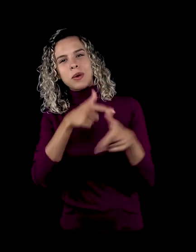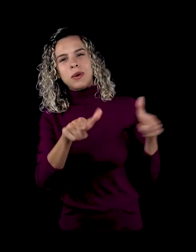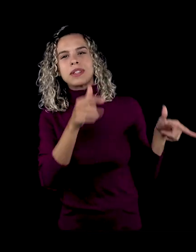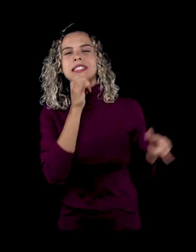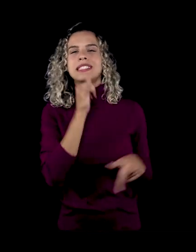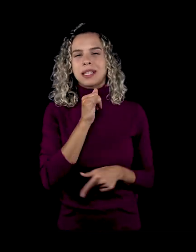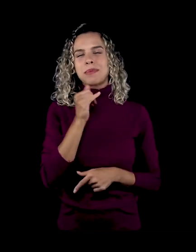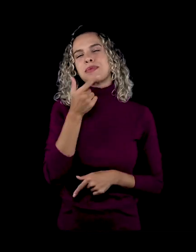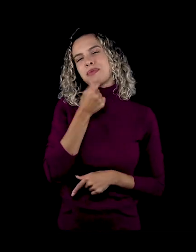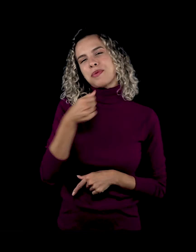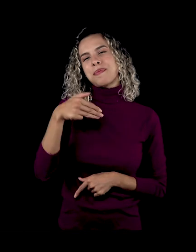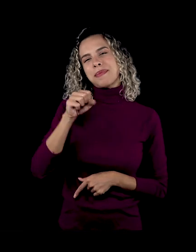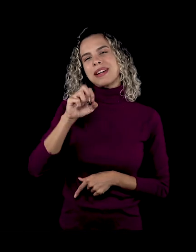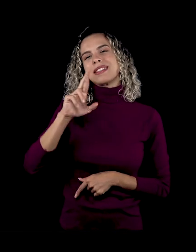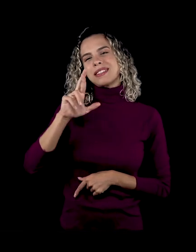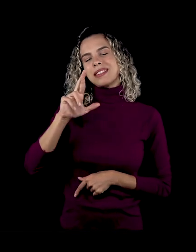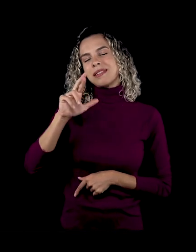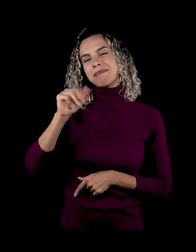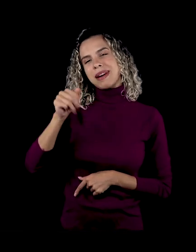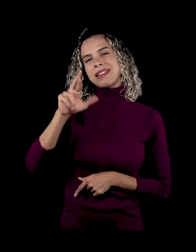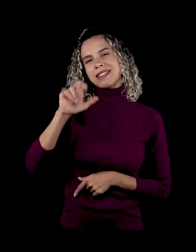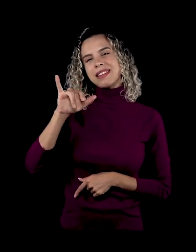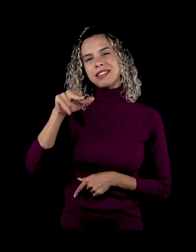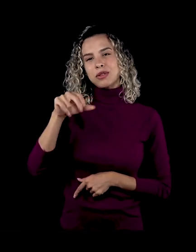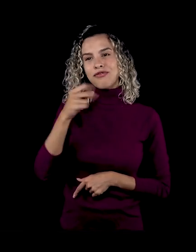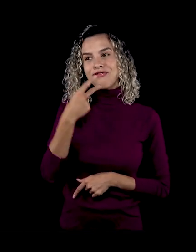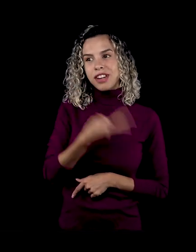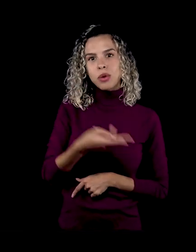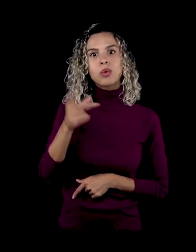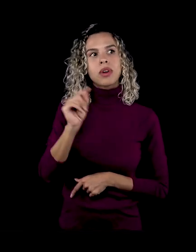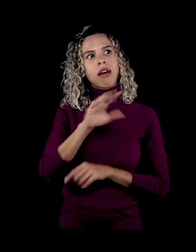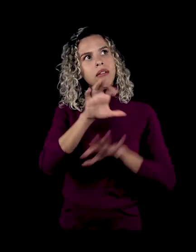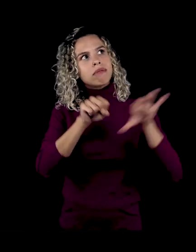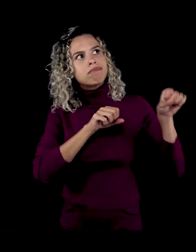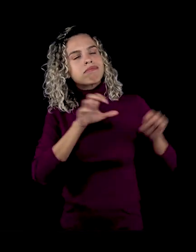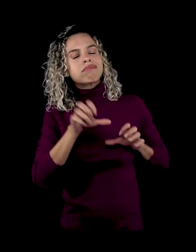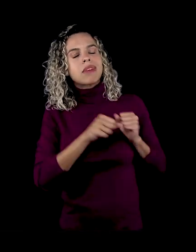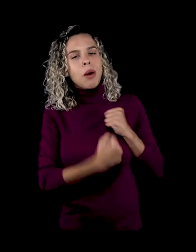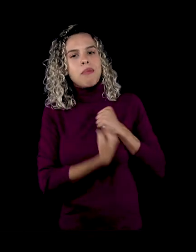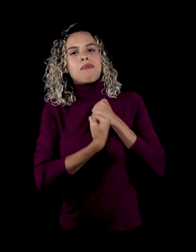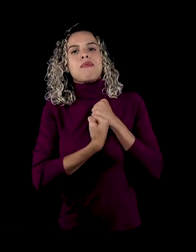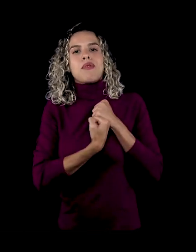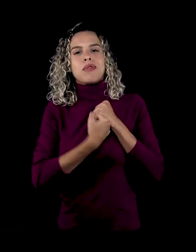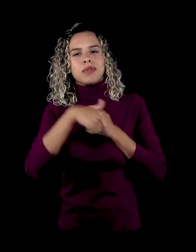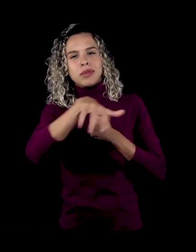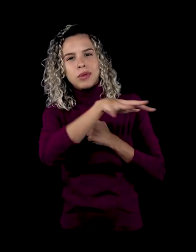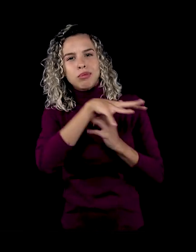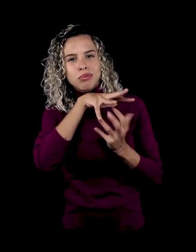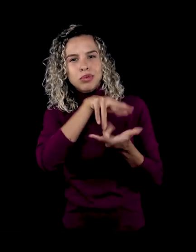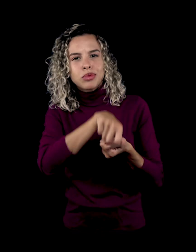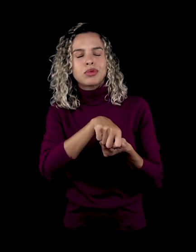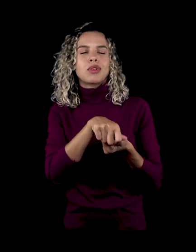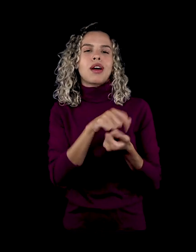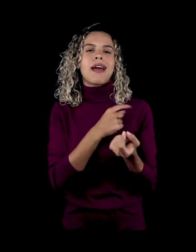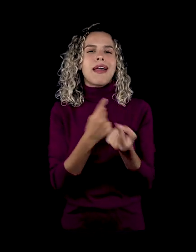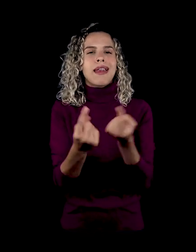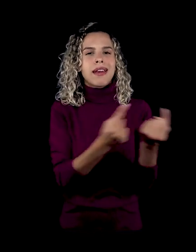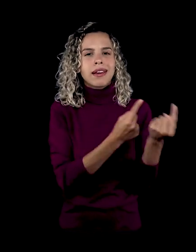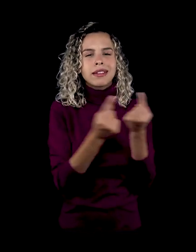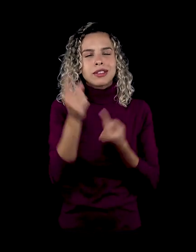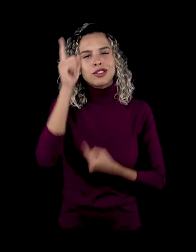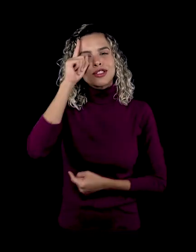o Marcelino falou, Buscando esse subterfúgio do mundano, né? Das relações mais